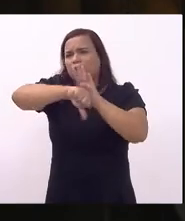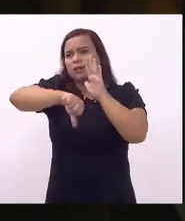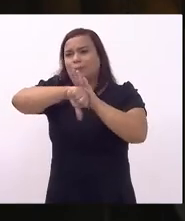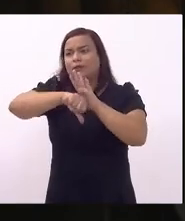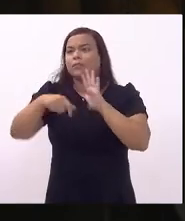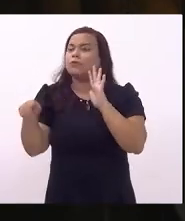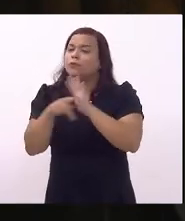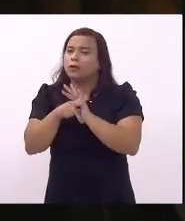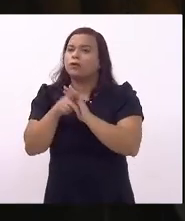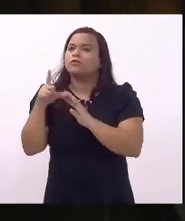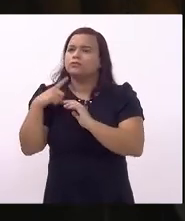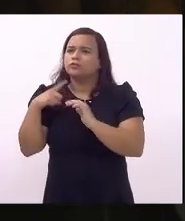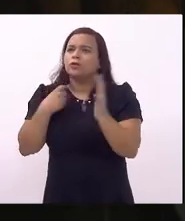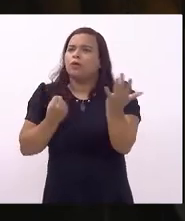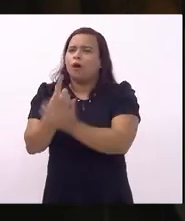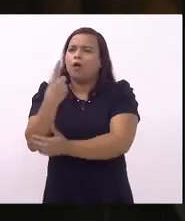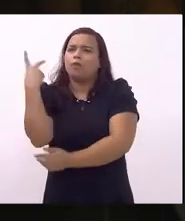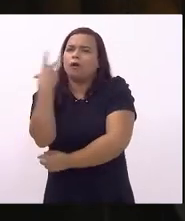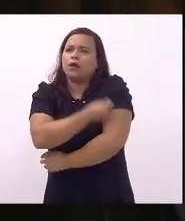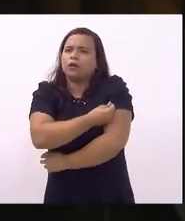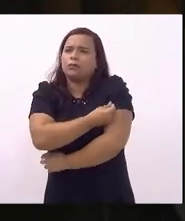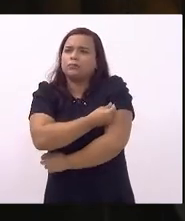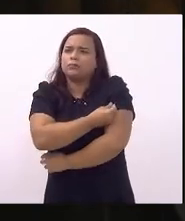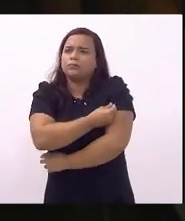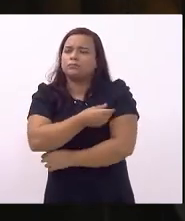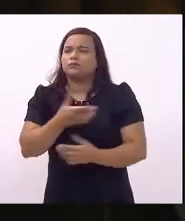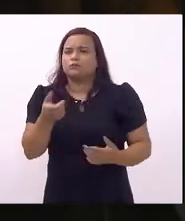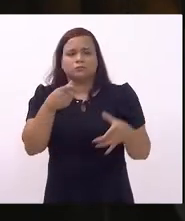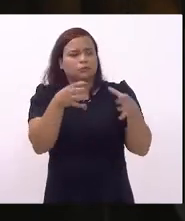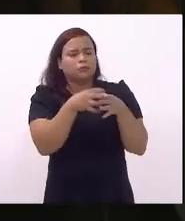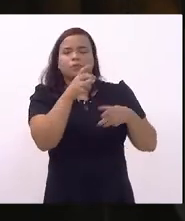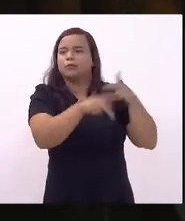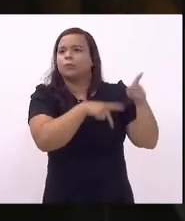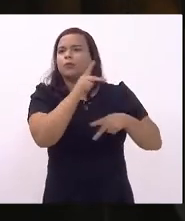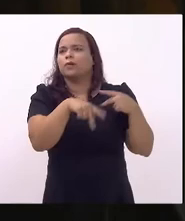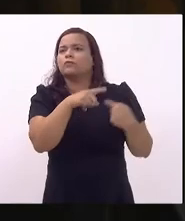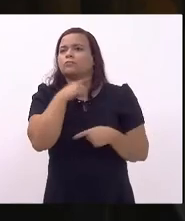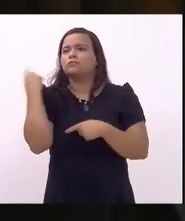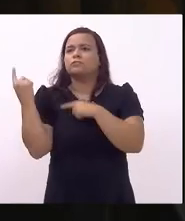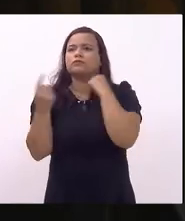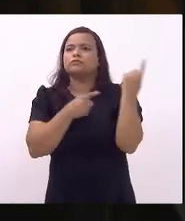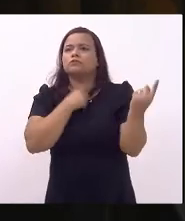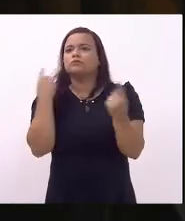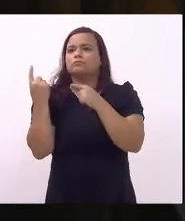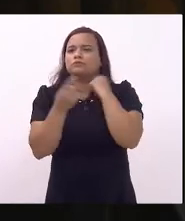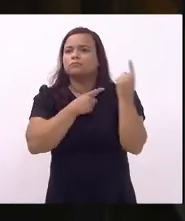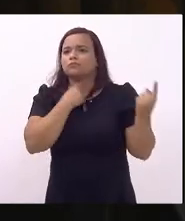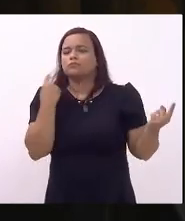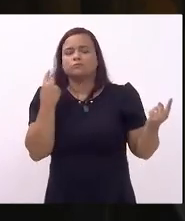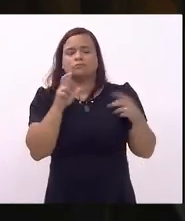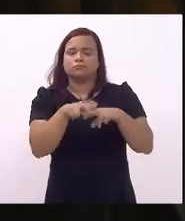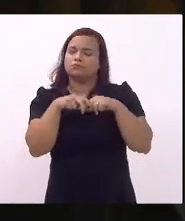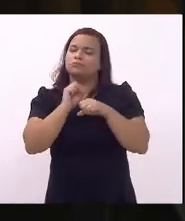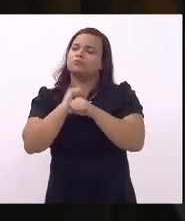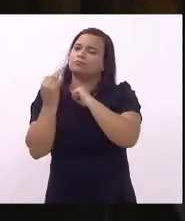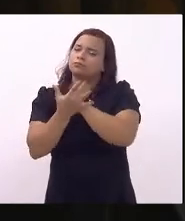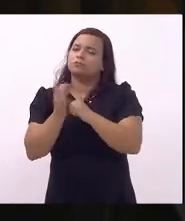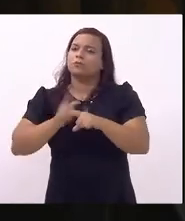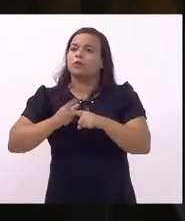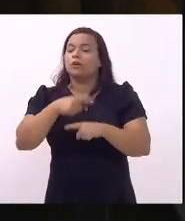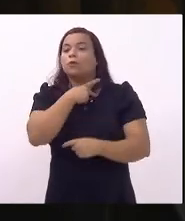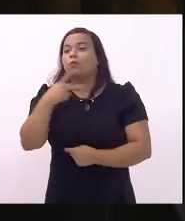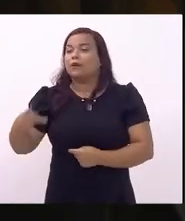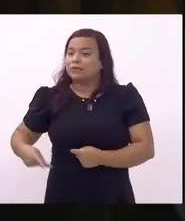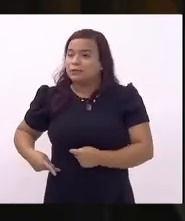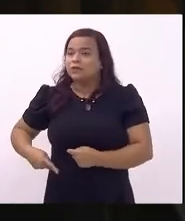envolvendo compra de vacina enquanto o povo brasileiro morria de covid-19 porque o presidente da república